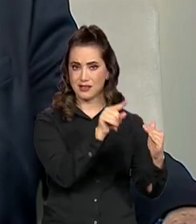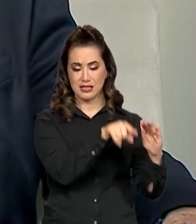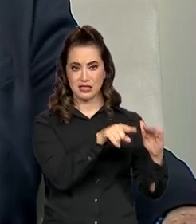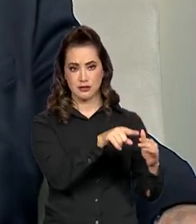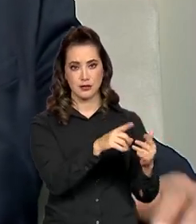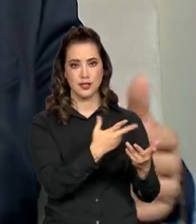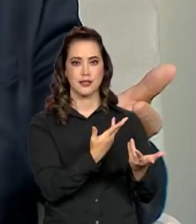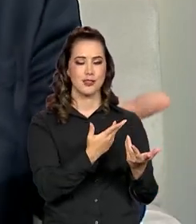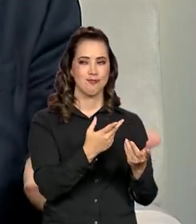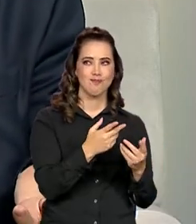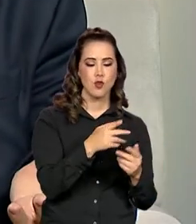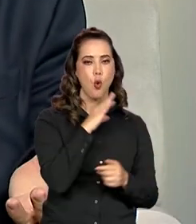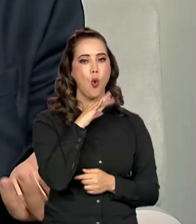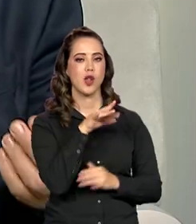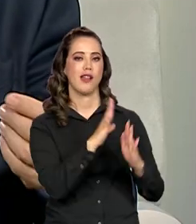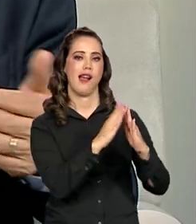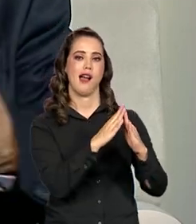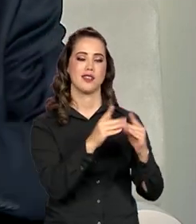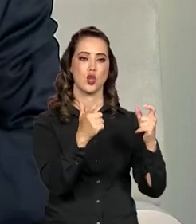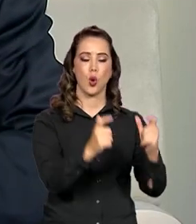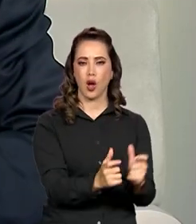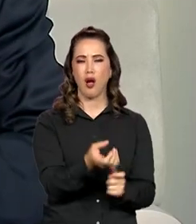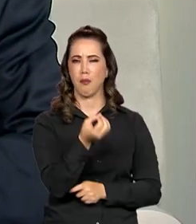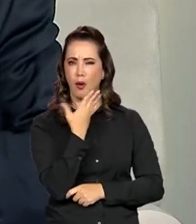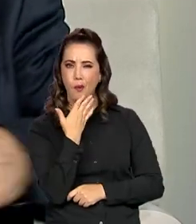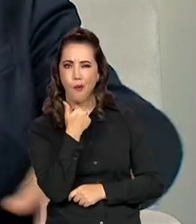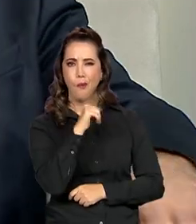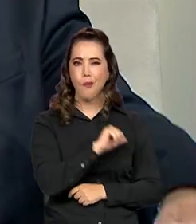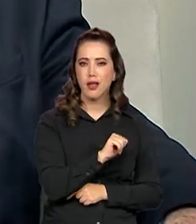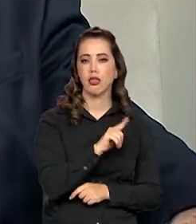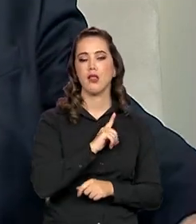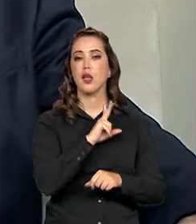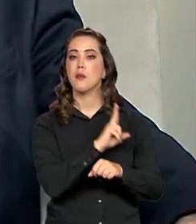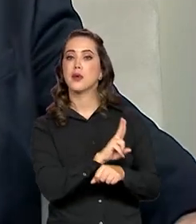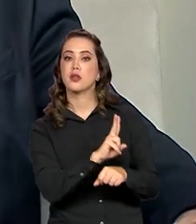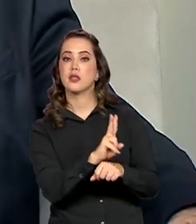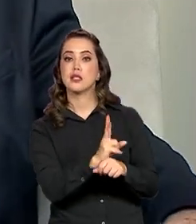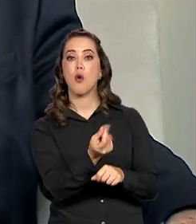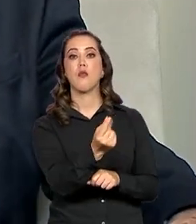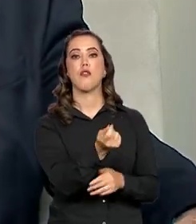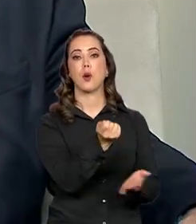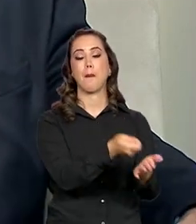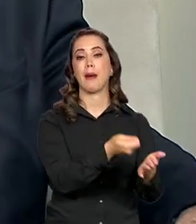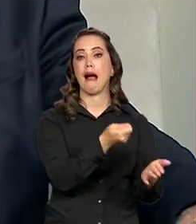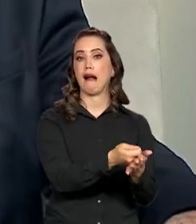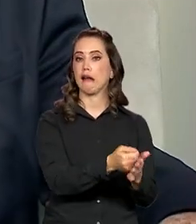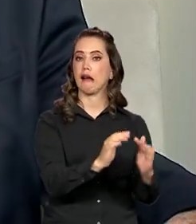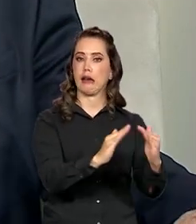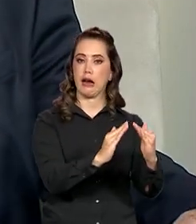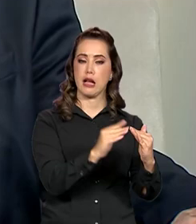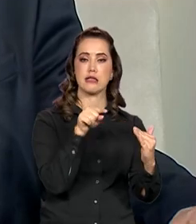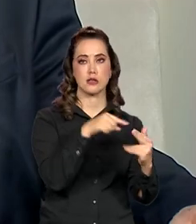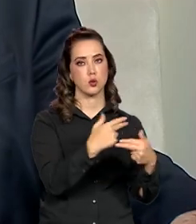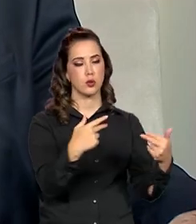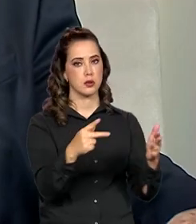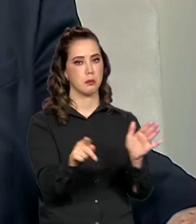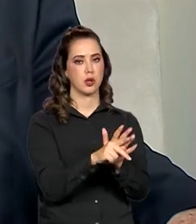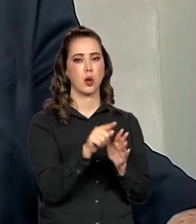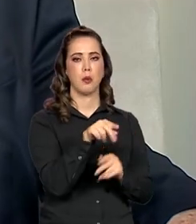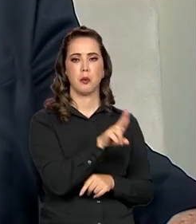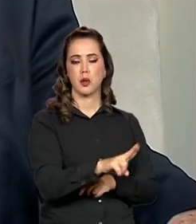um estresse em casa, qual o ambiente desse trabalho? Ele tem proteção para os seus custos na sua